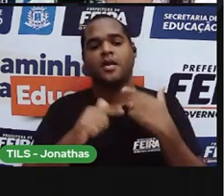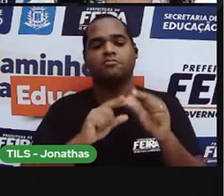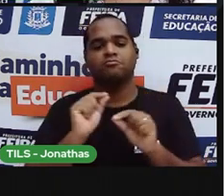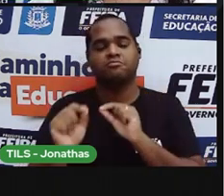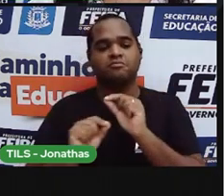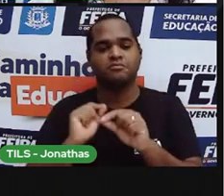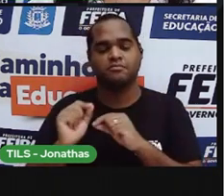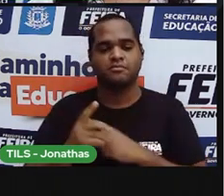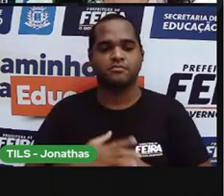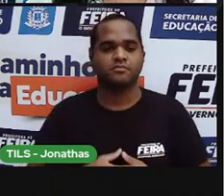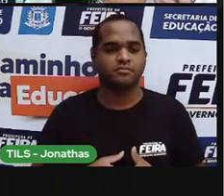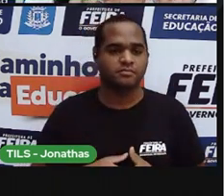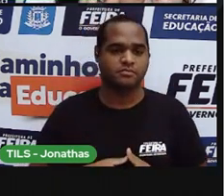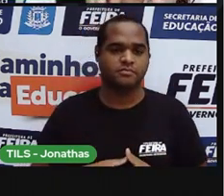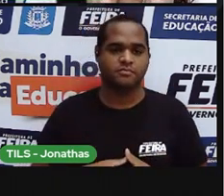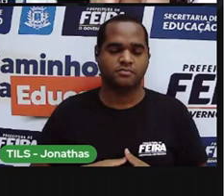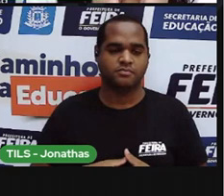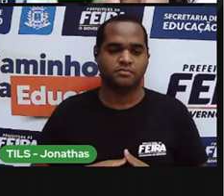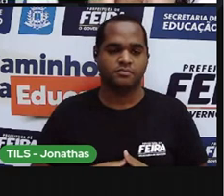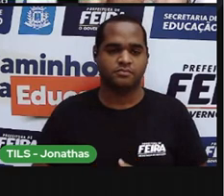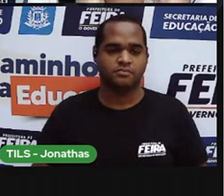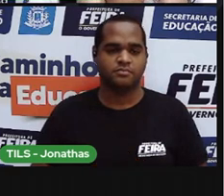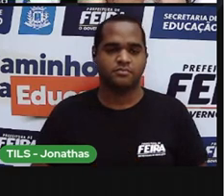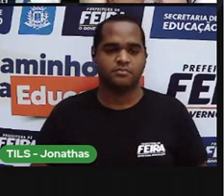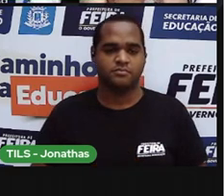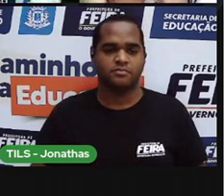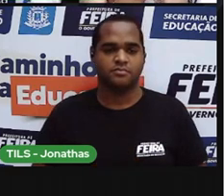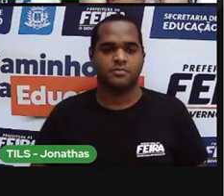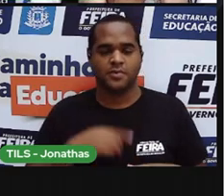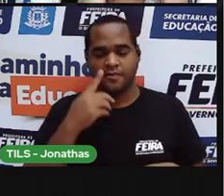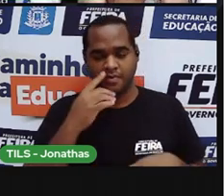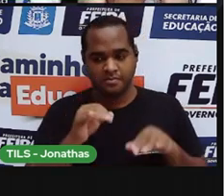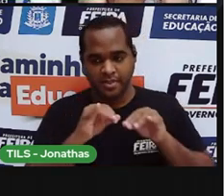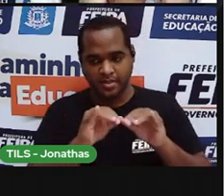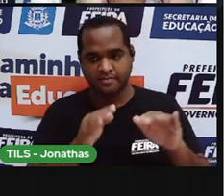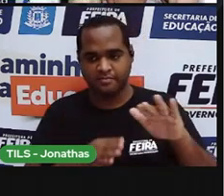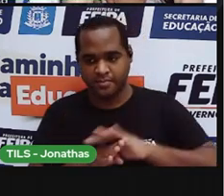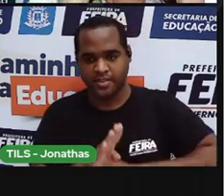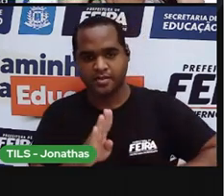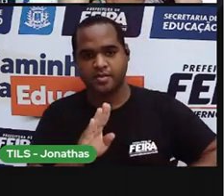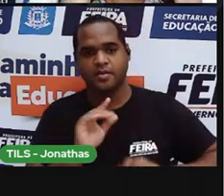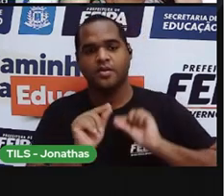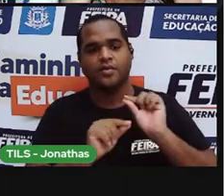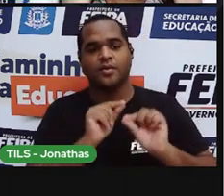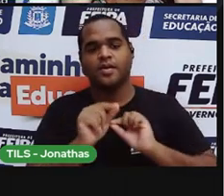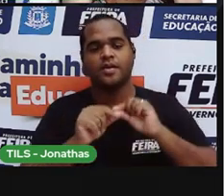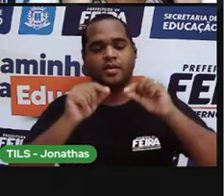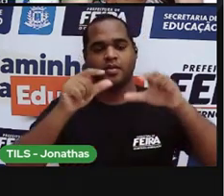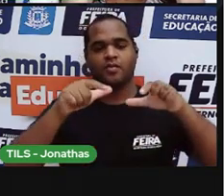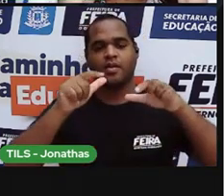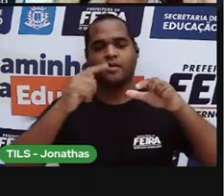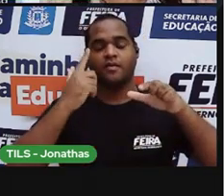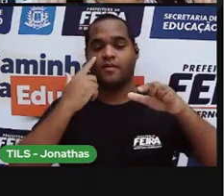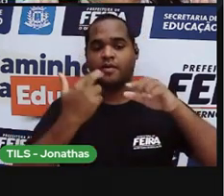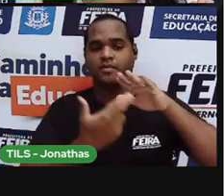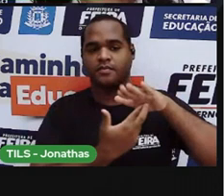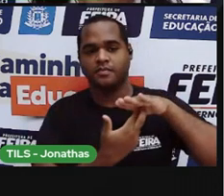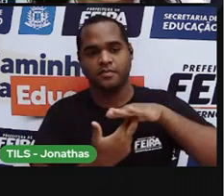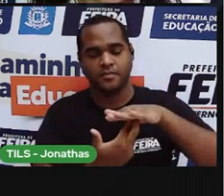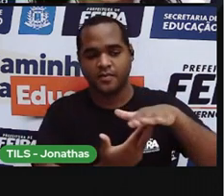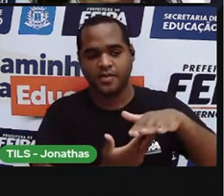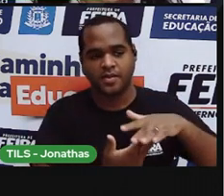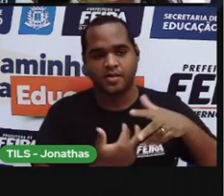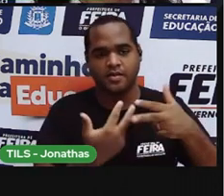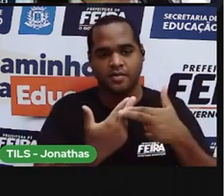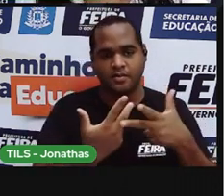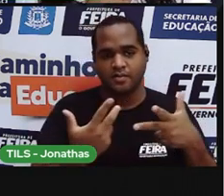supermercado? Lembra aí, quando você entra no mercado, quando você vai na feira livre, quando você já